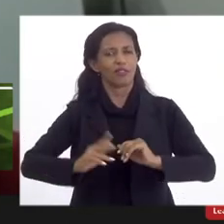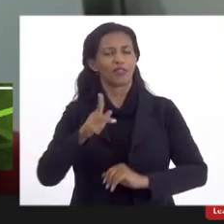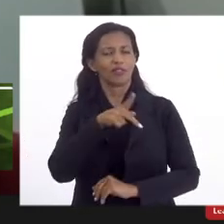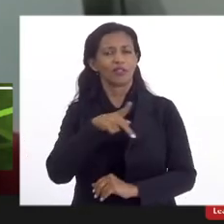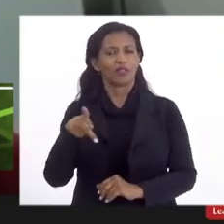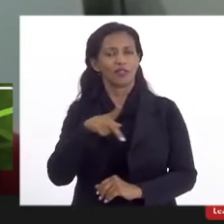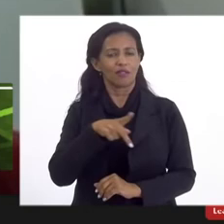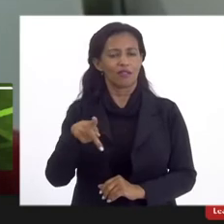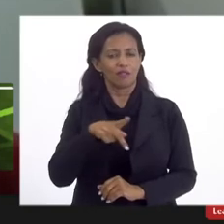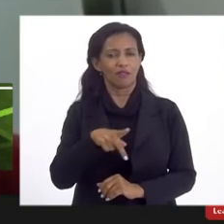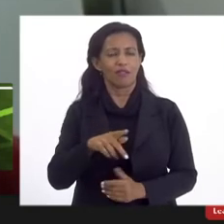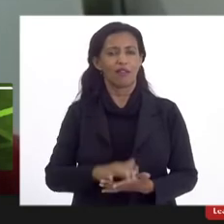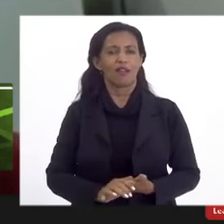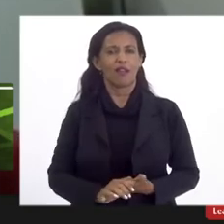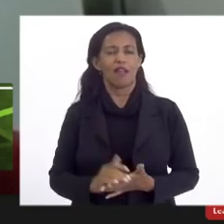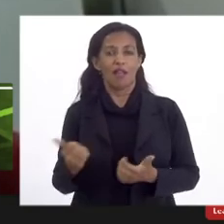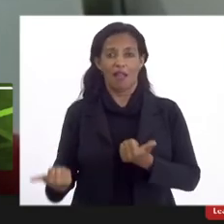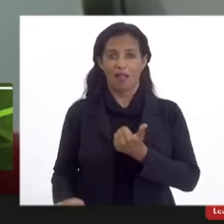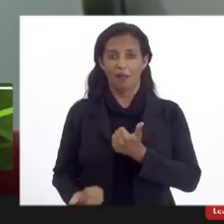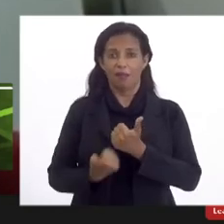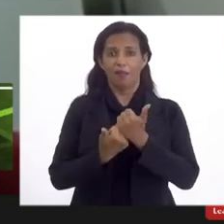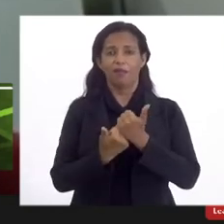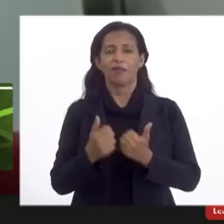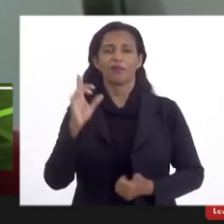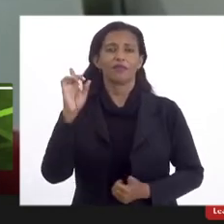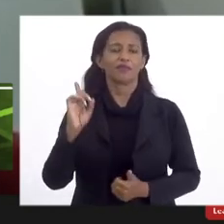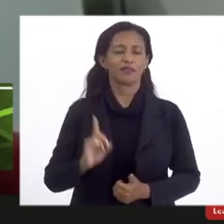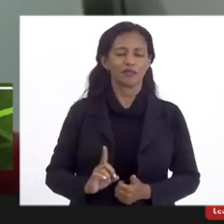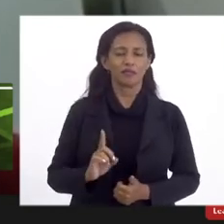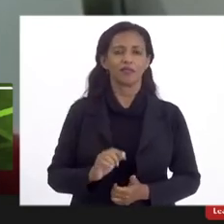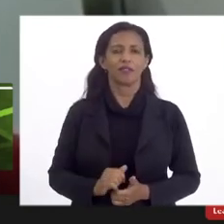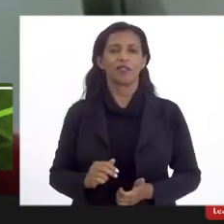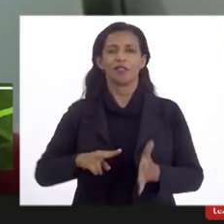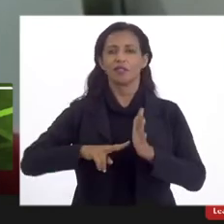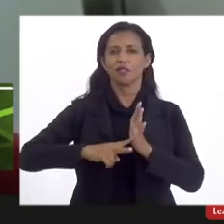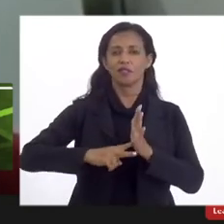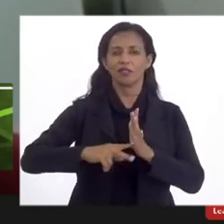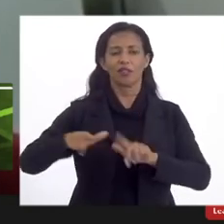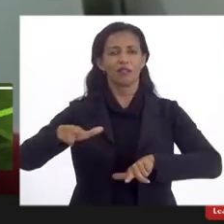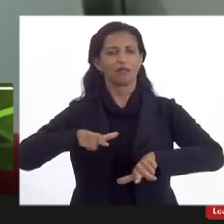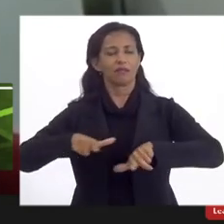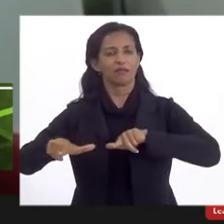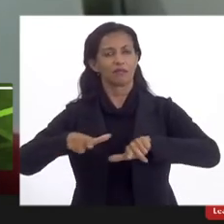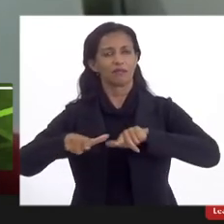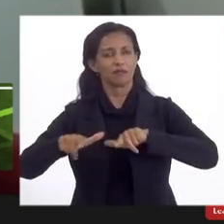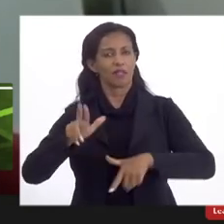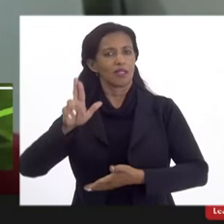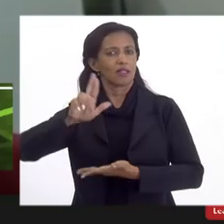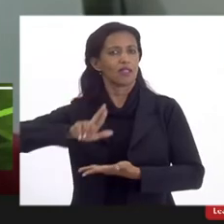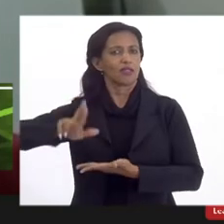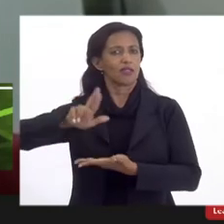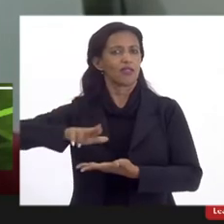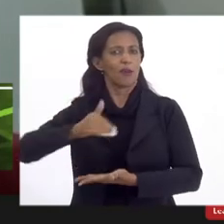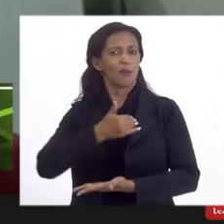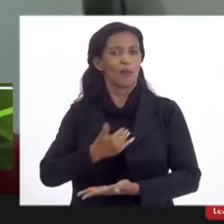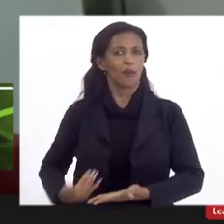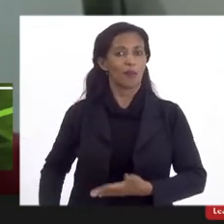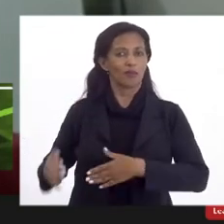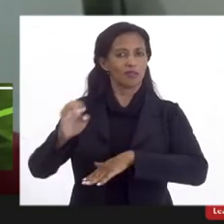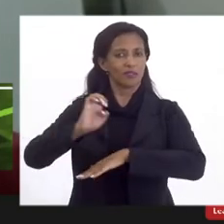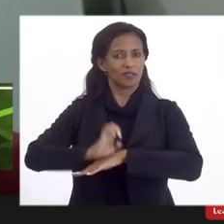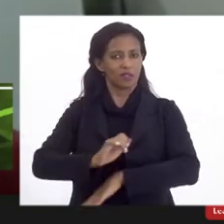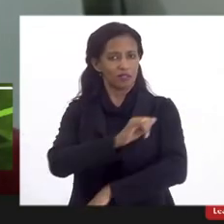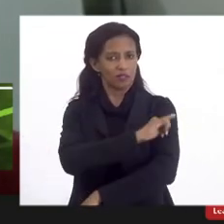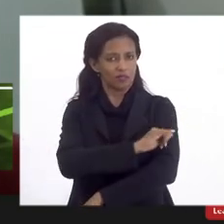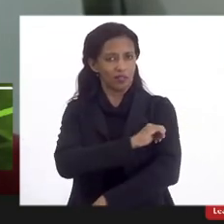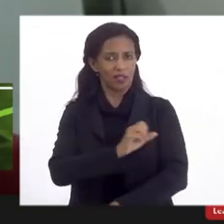ASDOERJ, apoio da diretoria do Sindicato dos Trabalhadores das Universidades Públicas Estaduais do Rio de